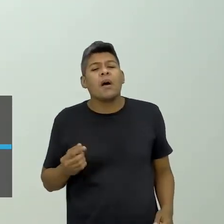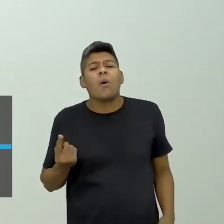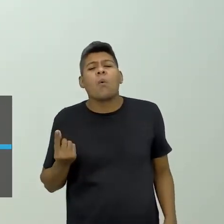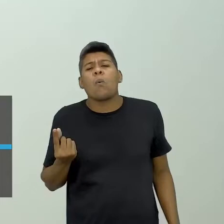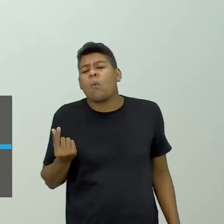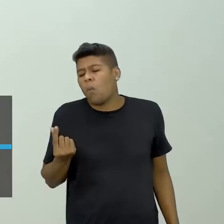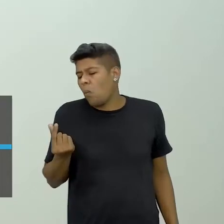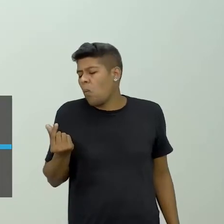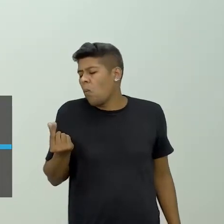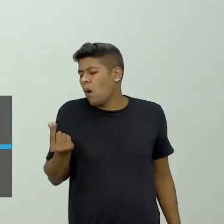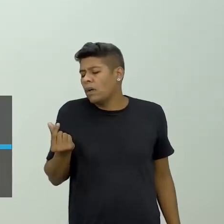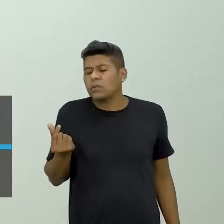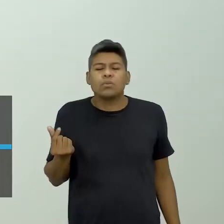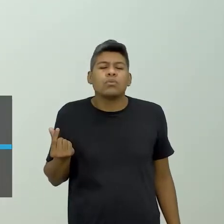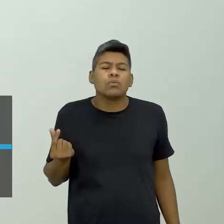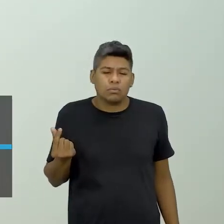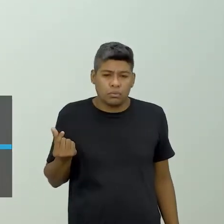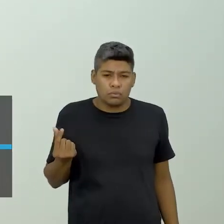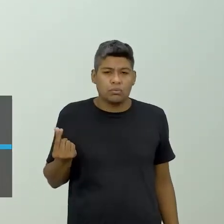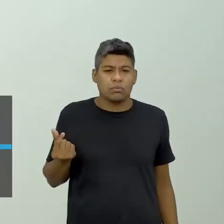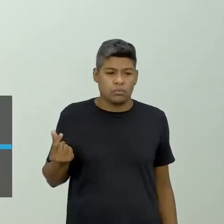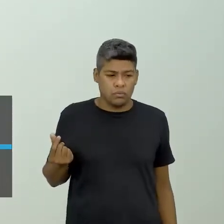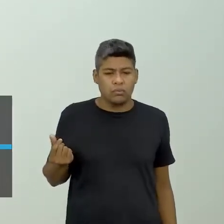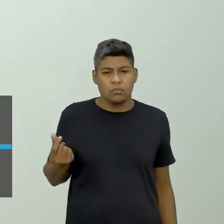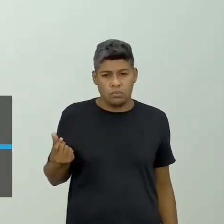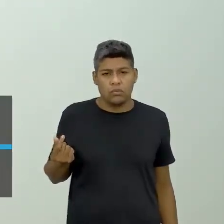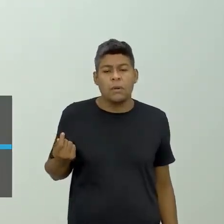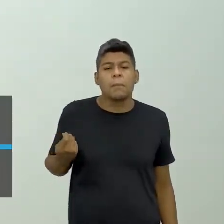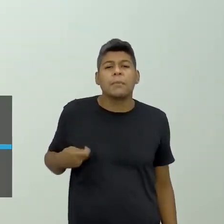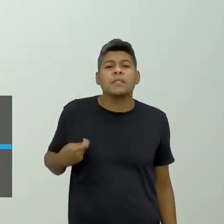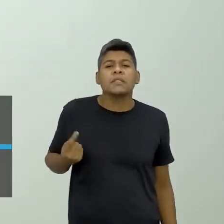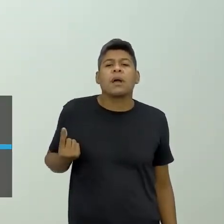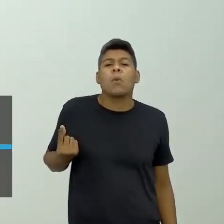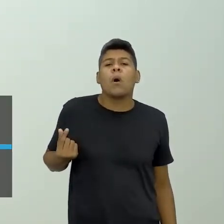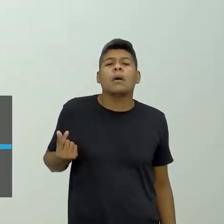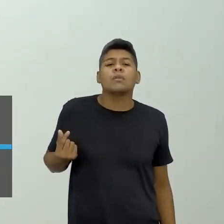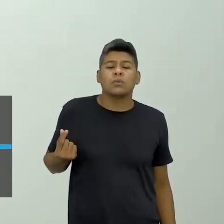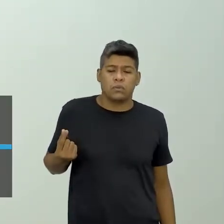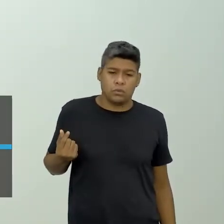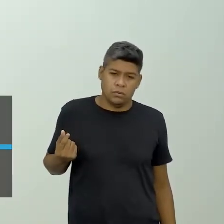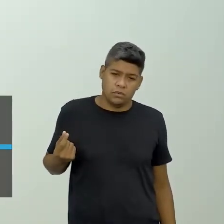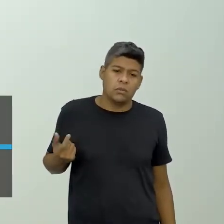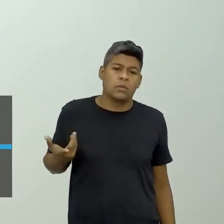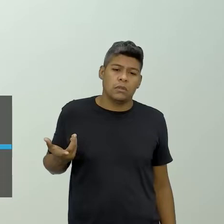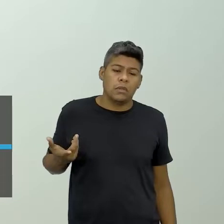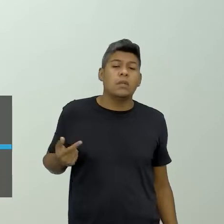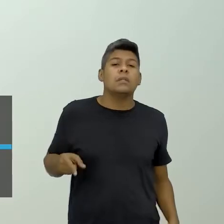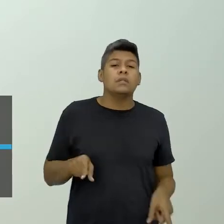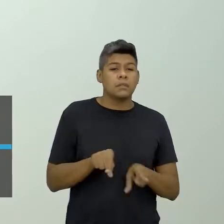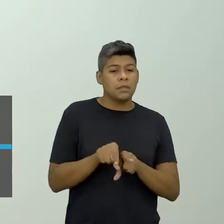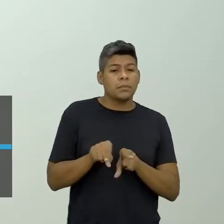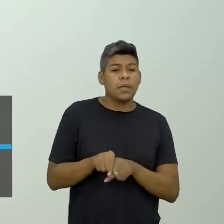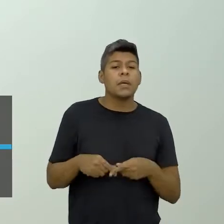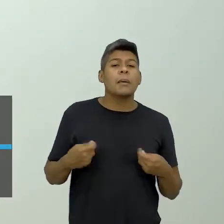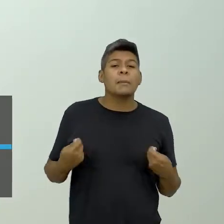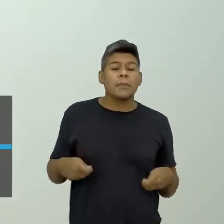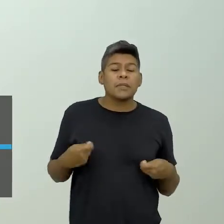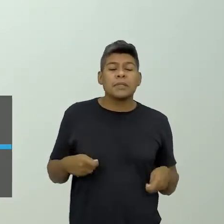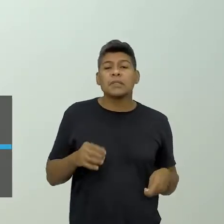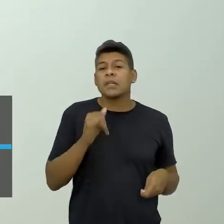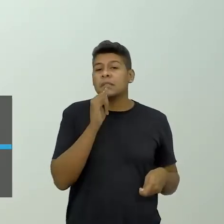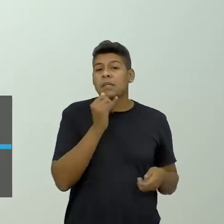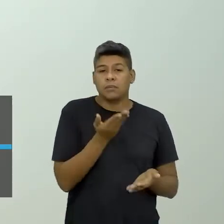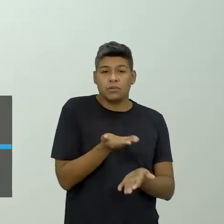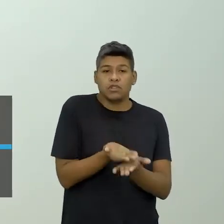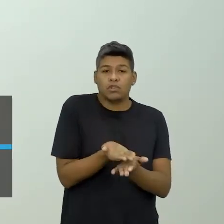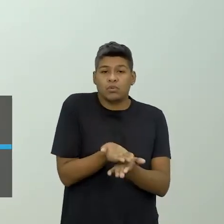preciso, financeiramente falando, quanto eu preciso de dinheiro, e quanto também eu preciso estudar,